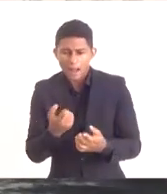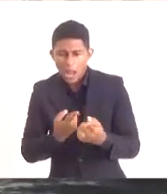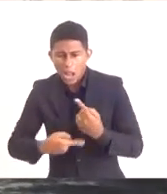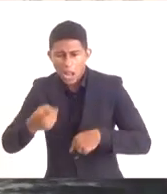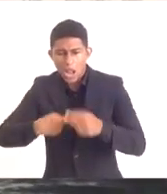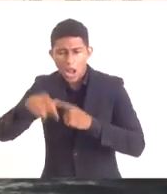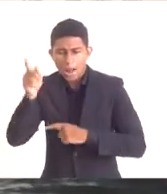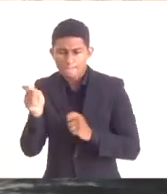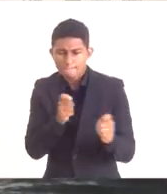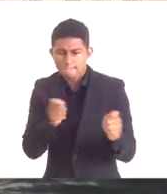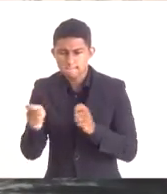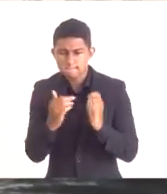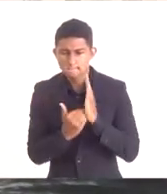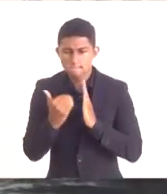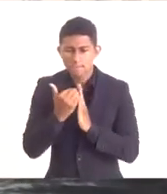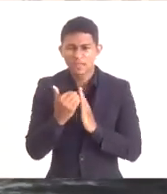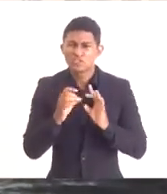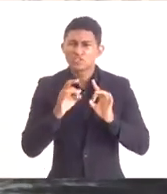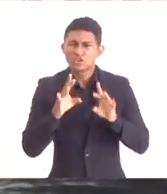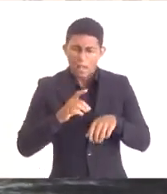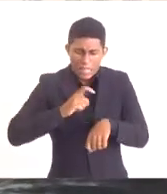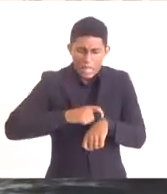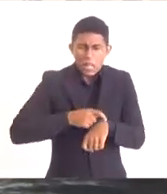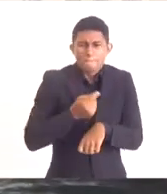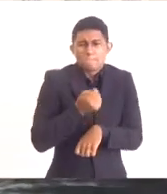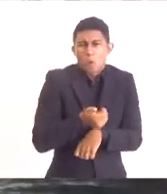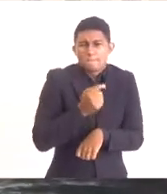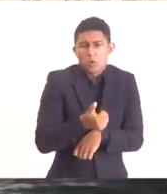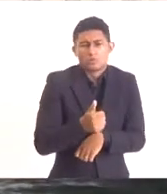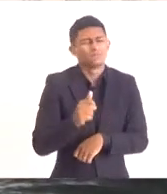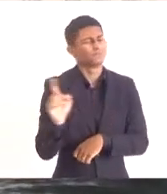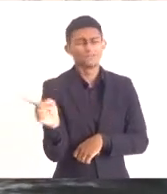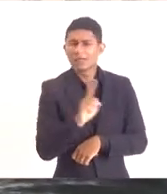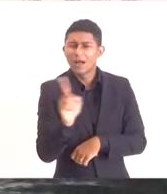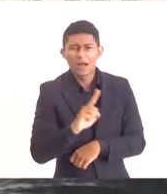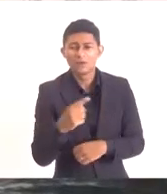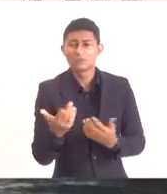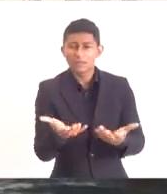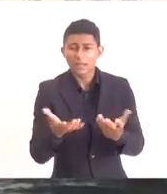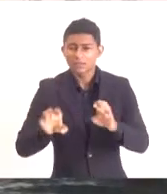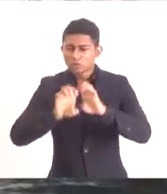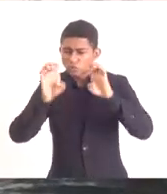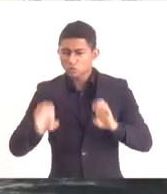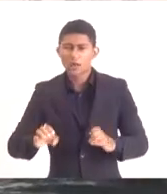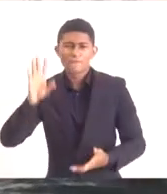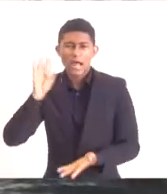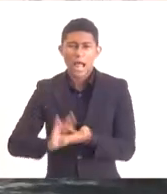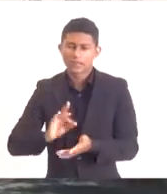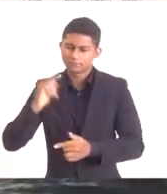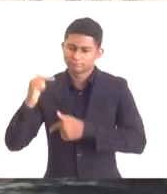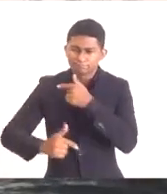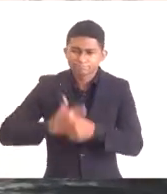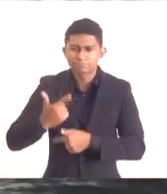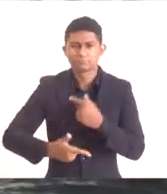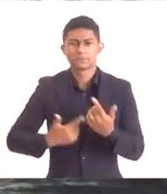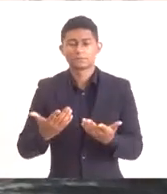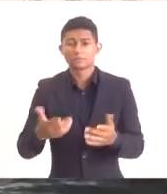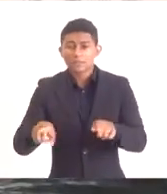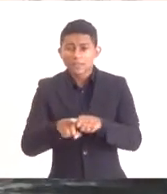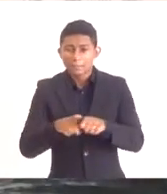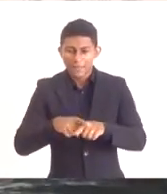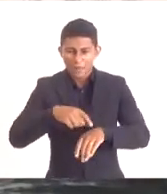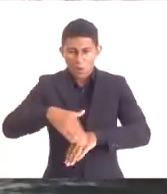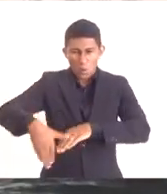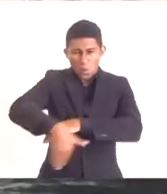infraestrutura temporária ou infraestrutura de eventos, infraestrutura de produção, melhorar as estradas de